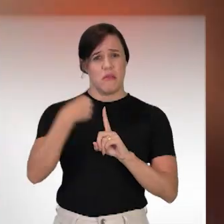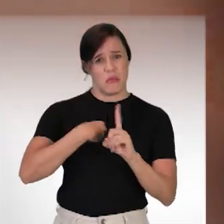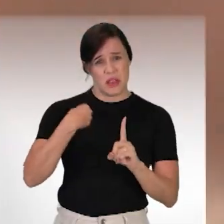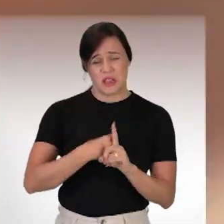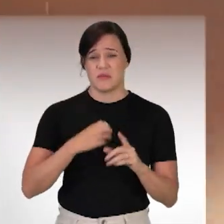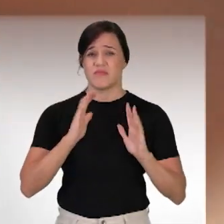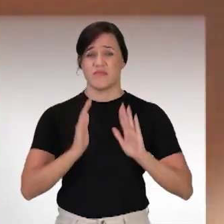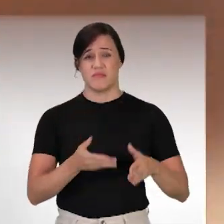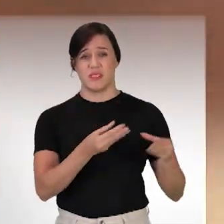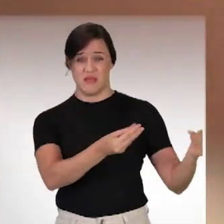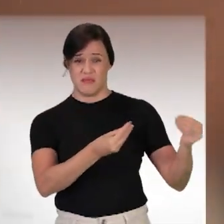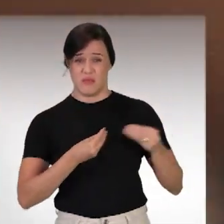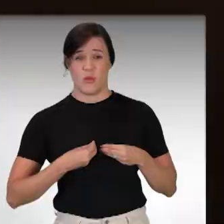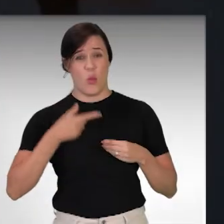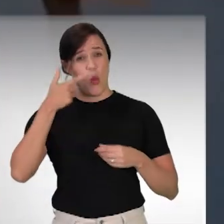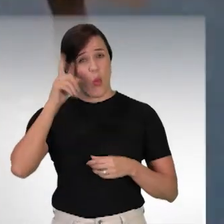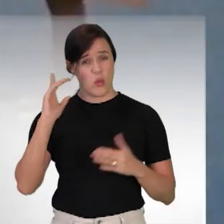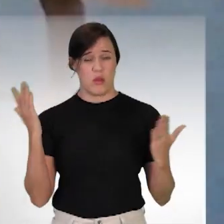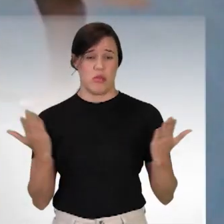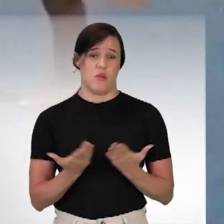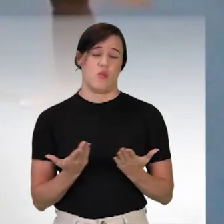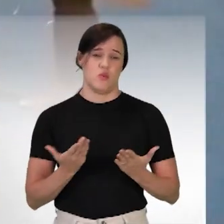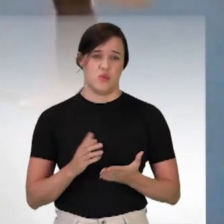que eu recebi de ontem para hoje.